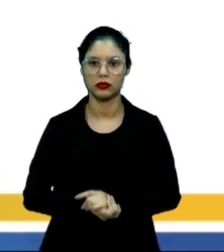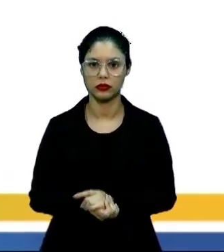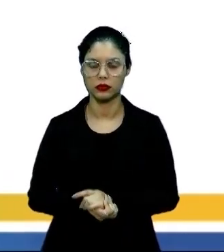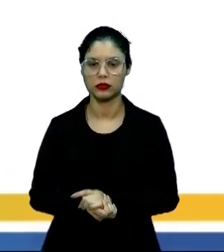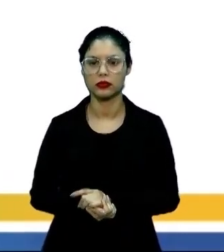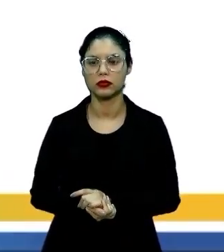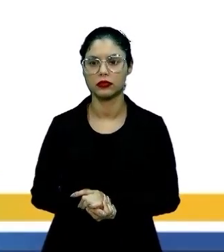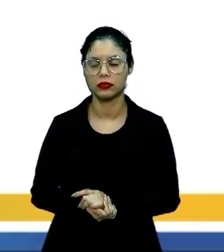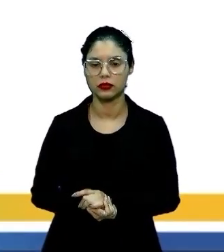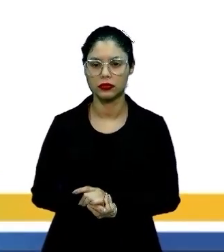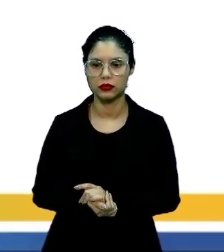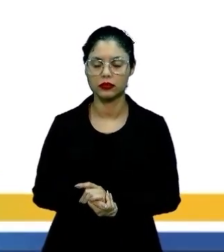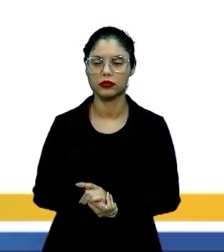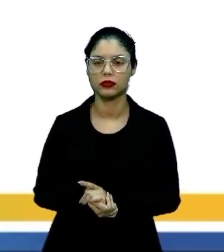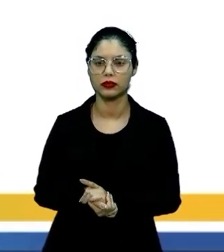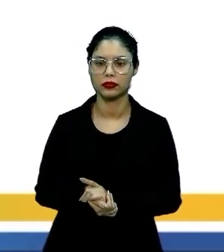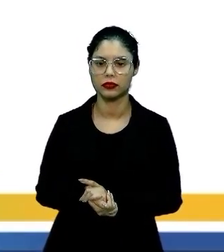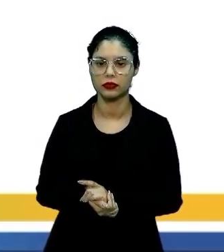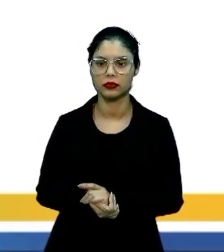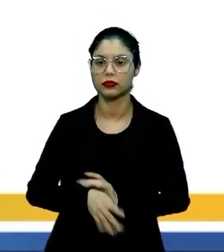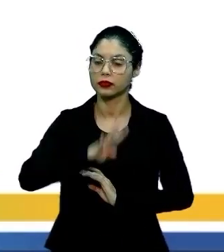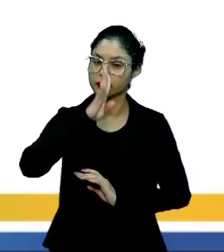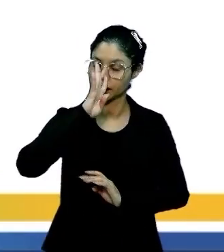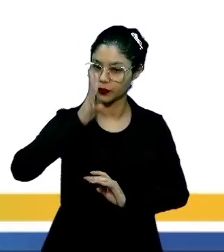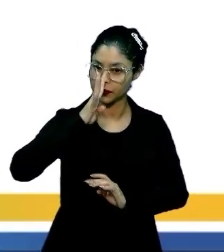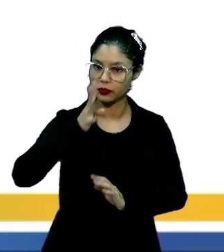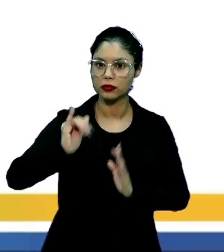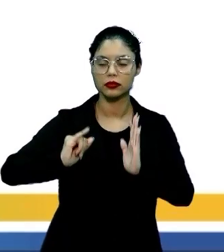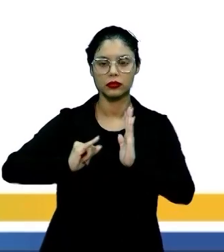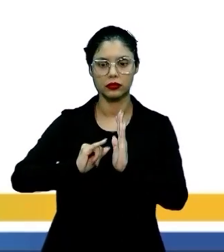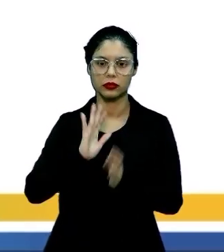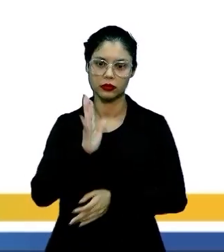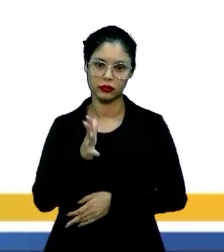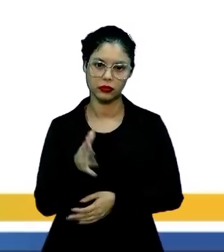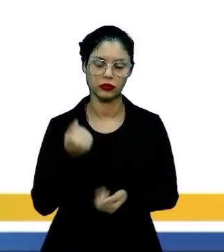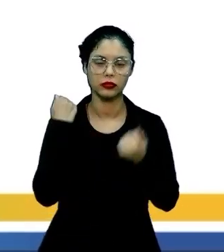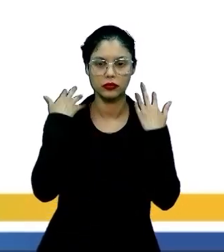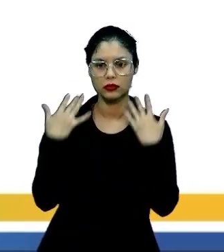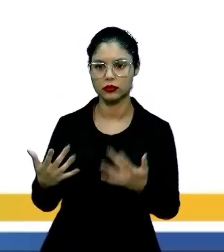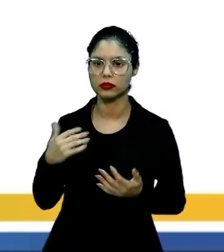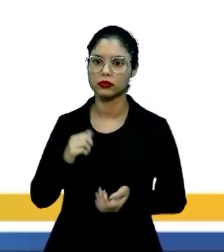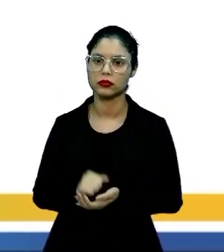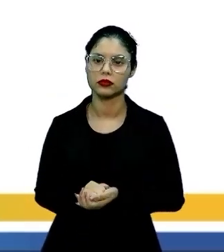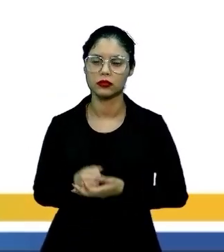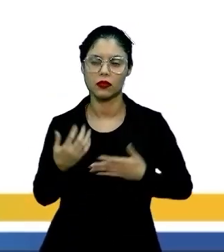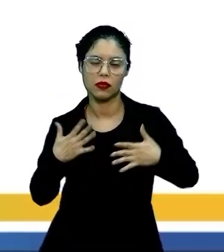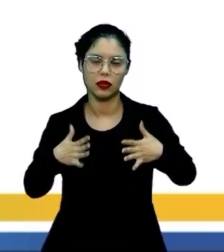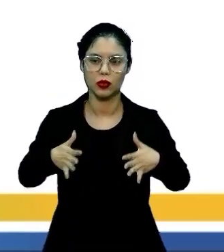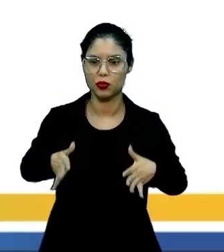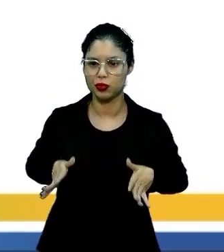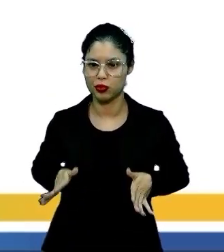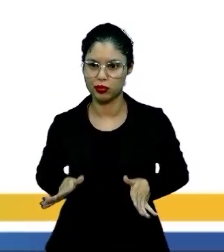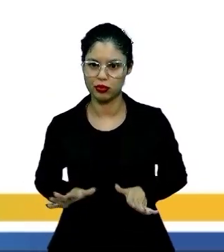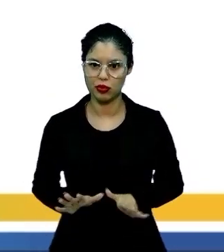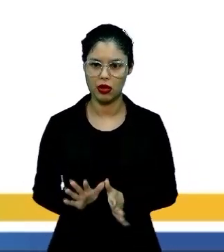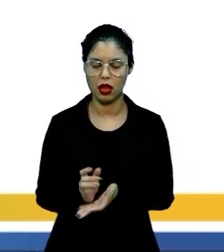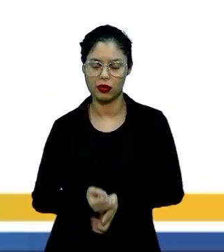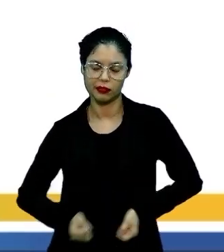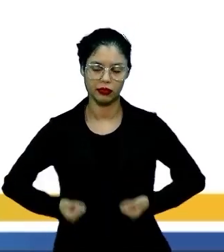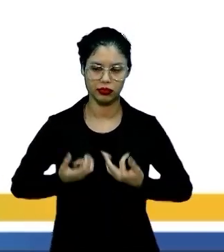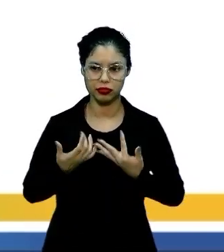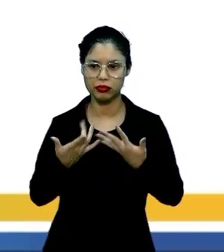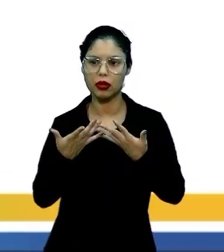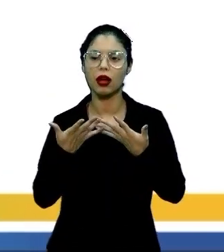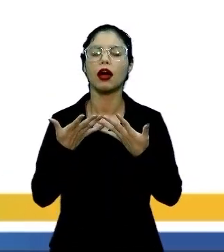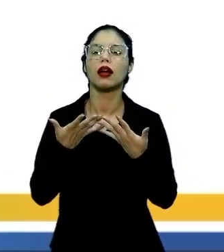perdão, aos interesses sociais. Já no naturalismo, a gente tem o sensualismo e o erotismo,